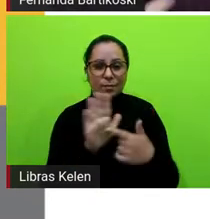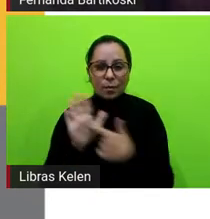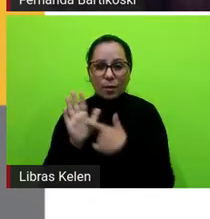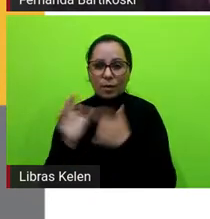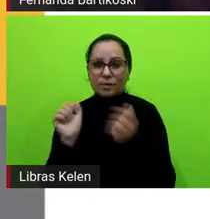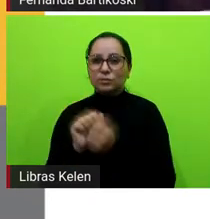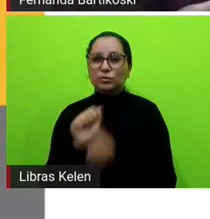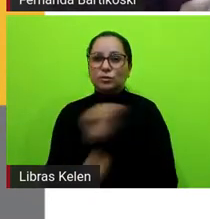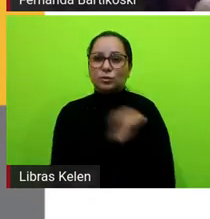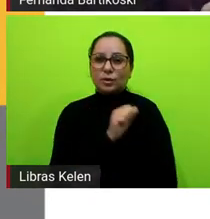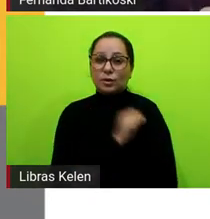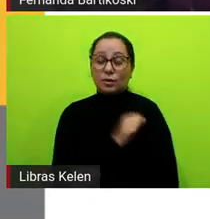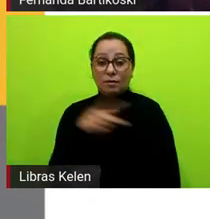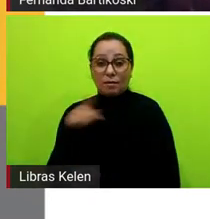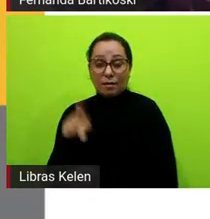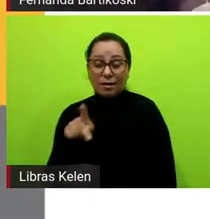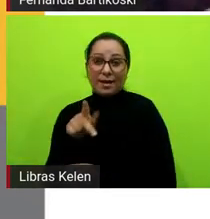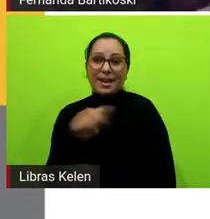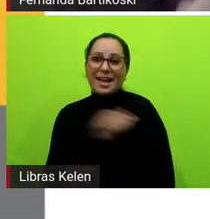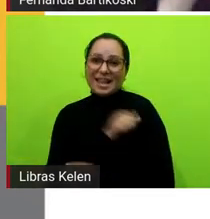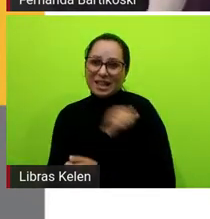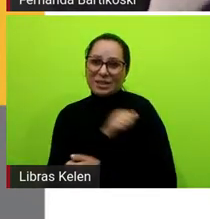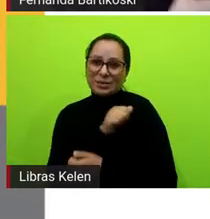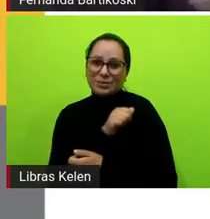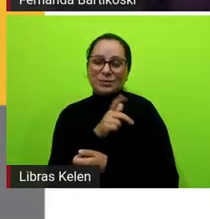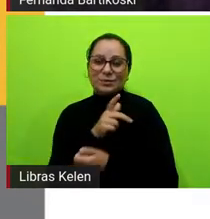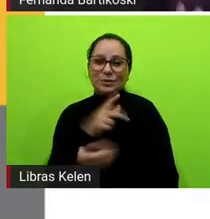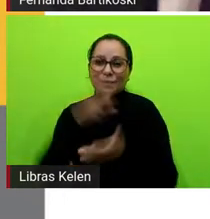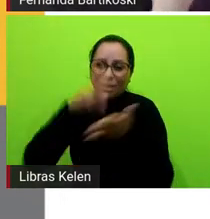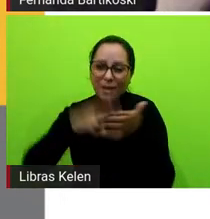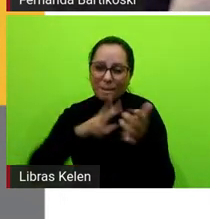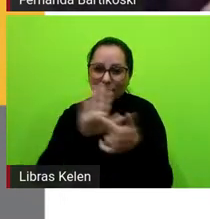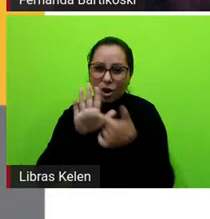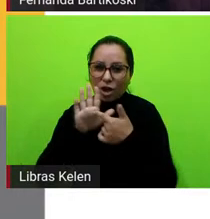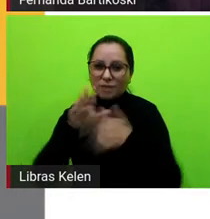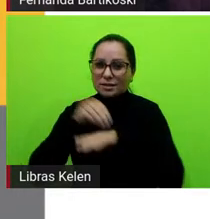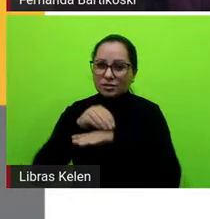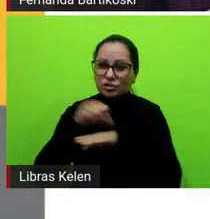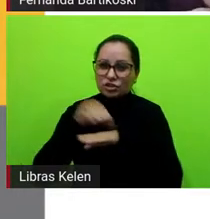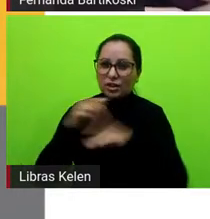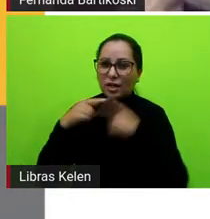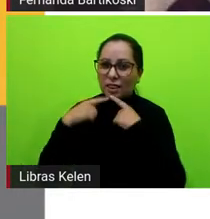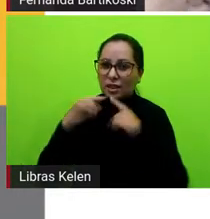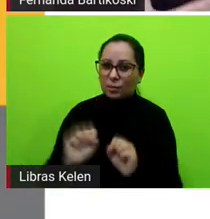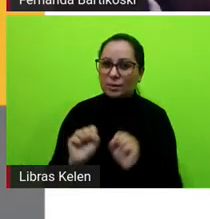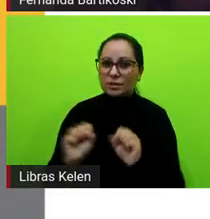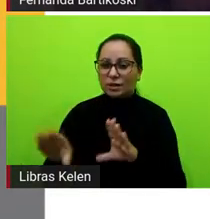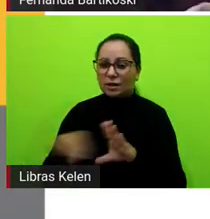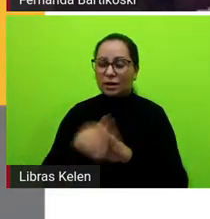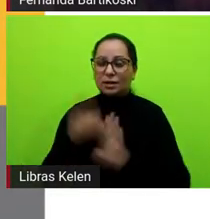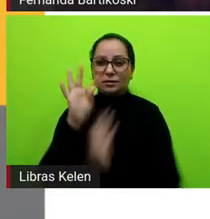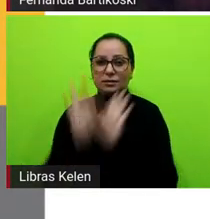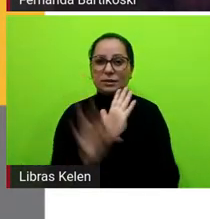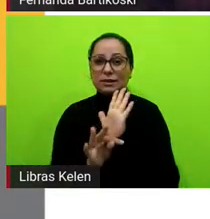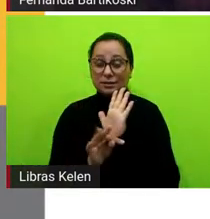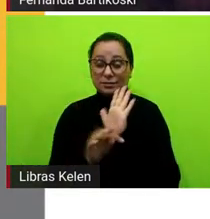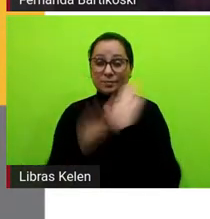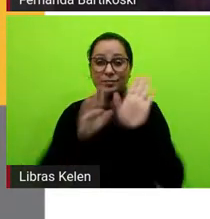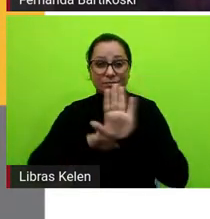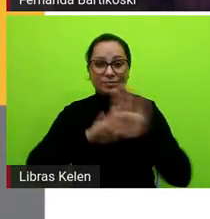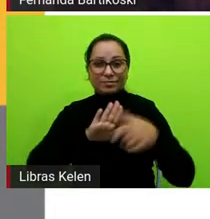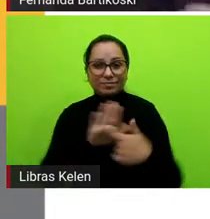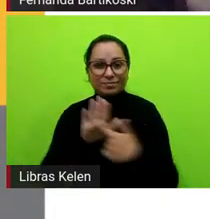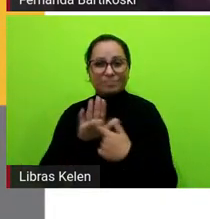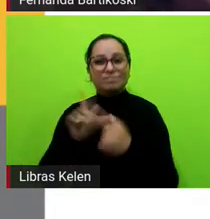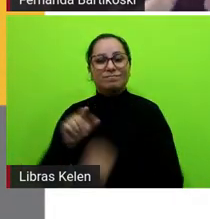levar o aluno pela mão como a gente fala e começar a mostrar essas pistas linguísticas no texto tirar esse tempo para mostrar isso é